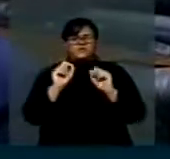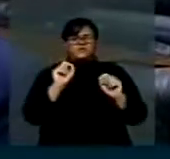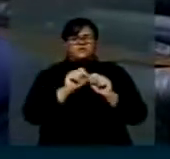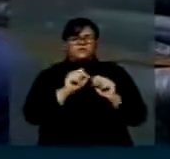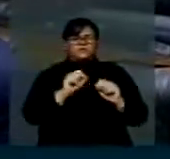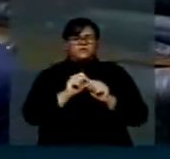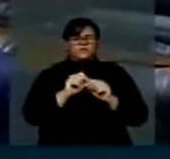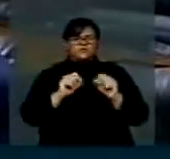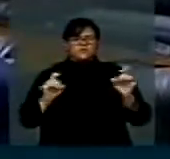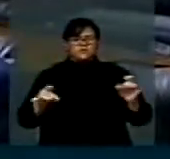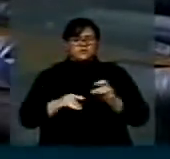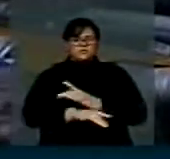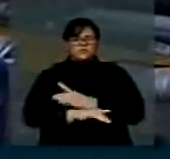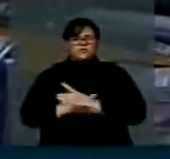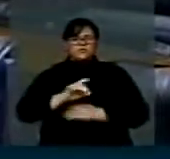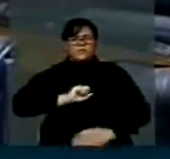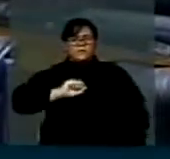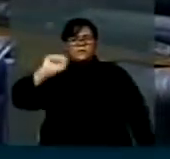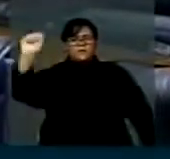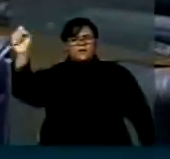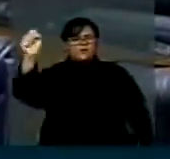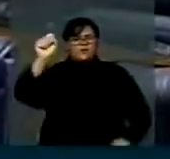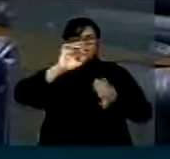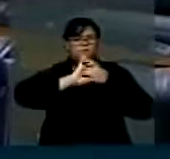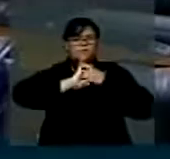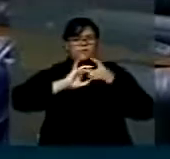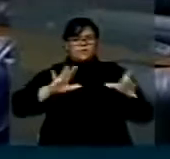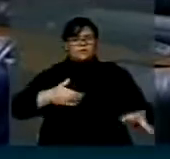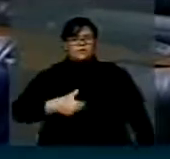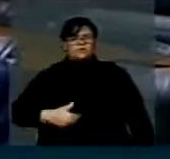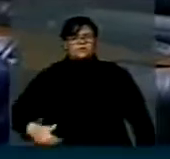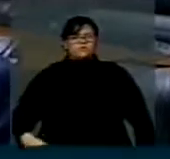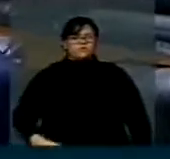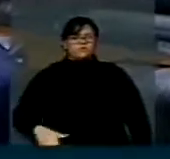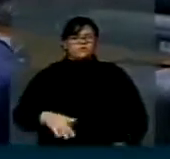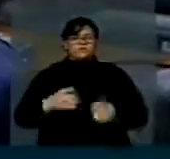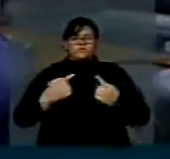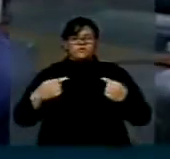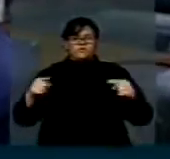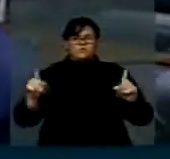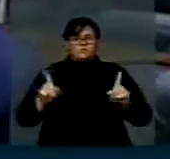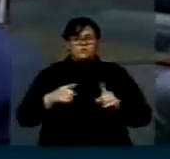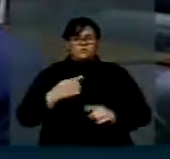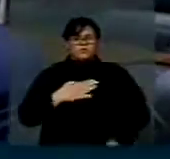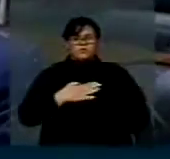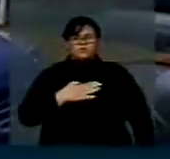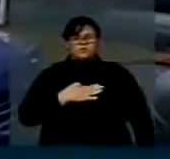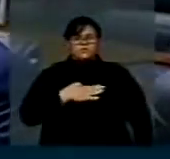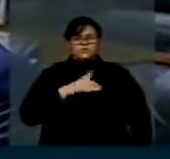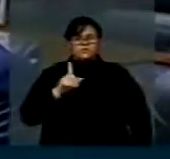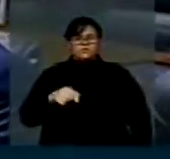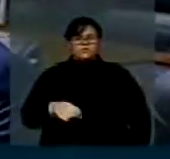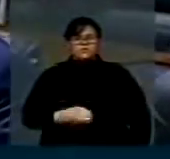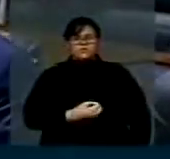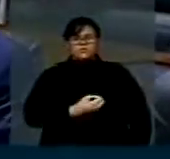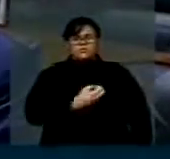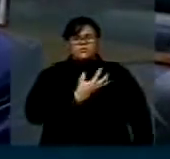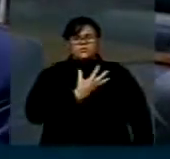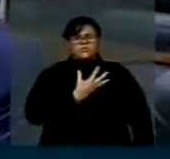após a proclamação da República e cujo hino é um poema de Olavo Bilac.